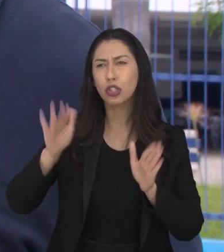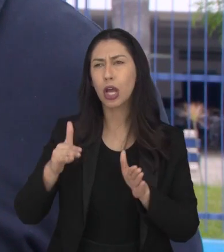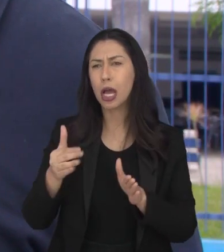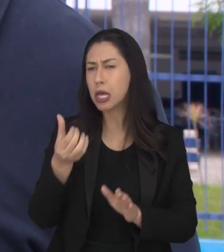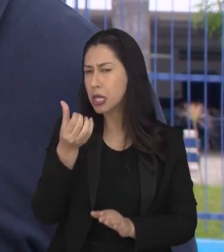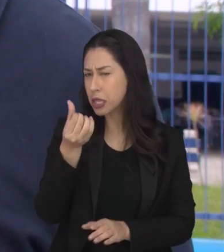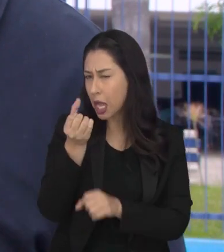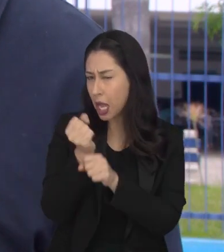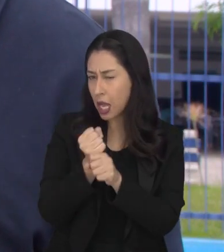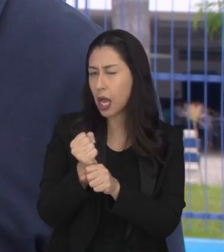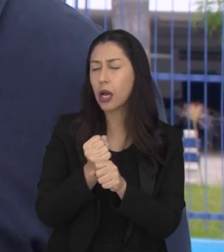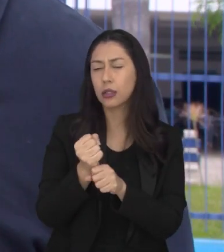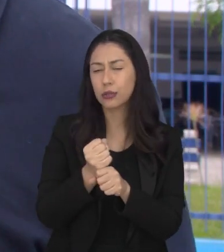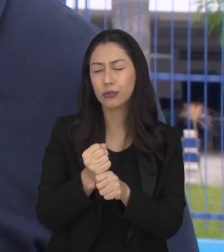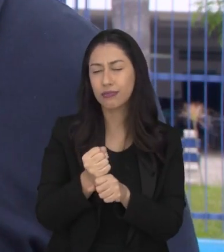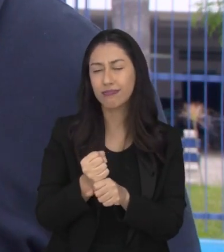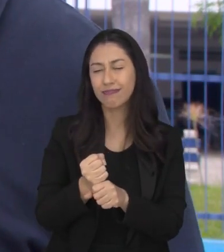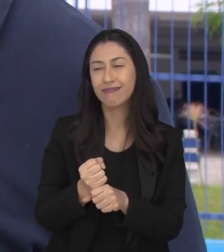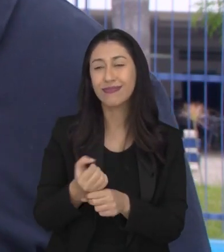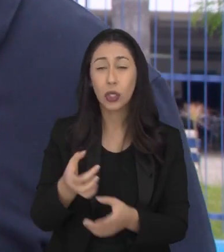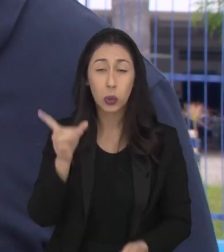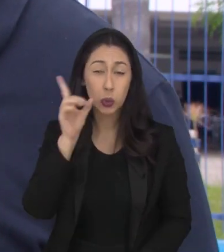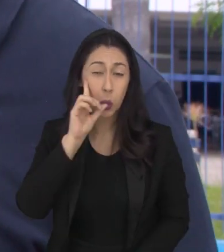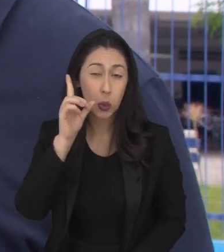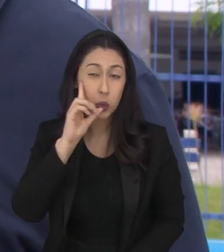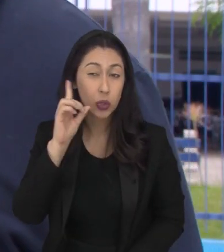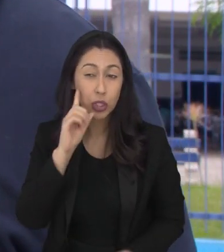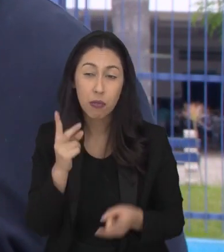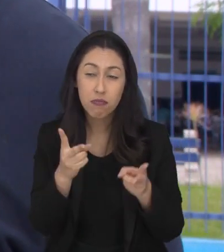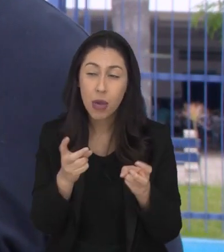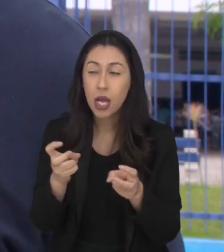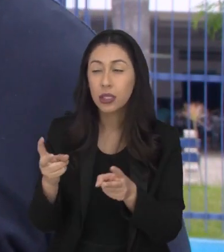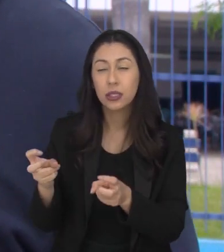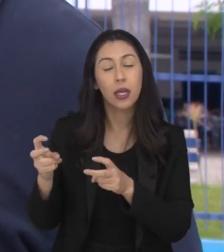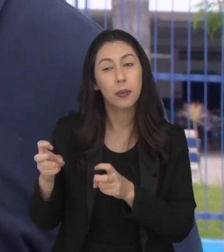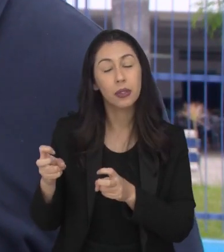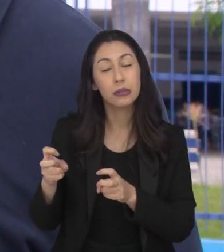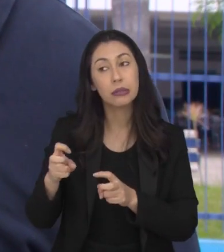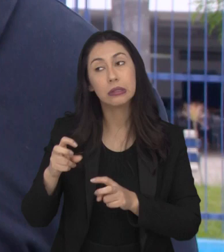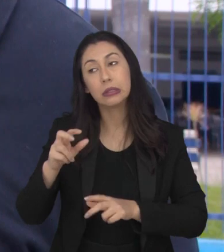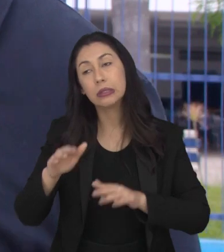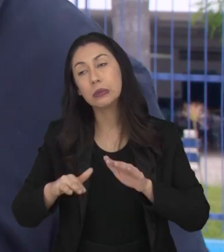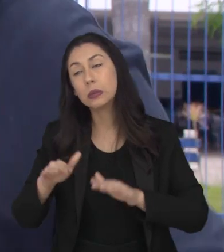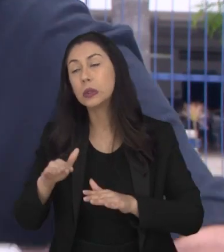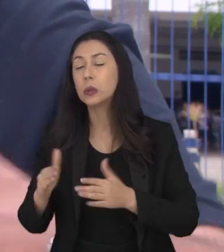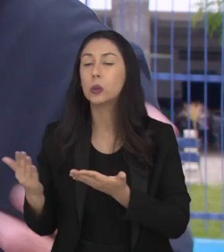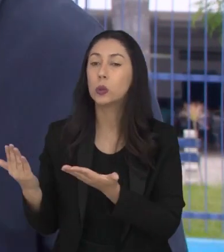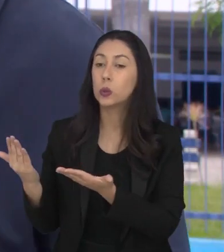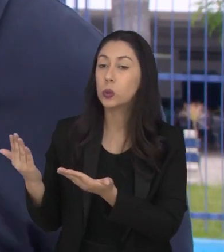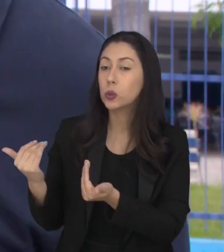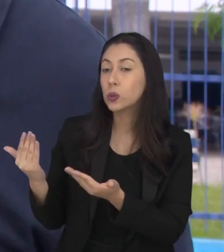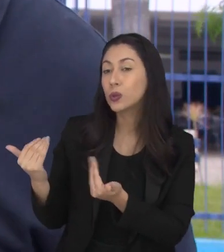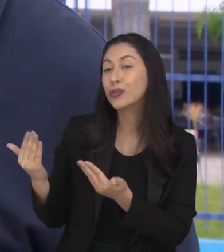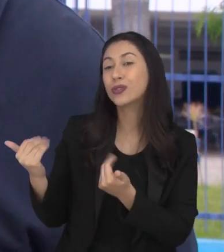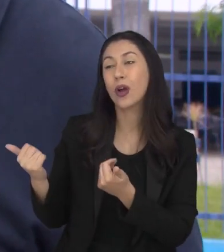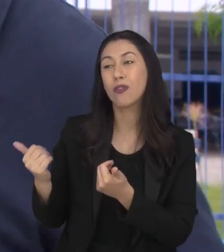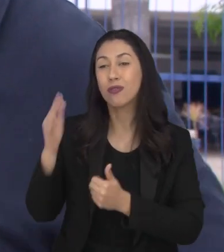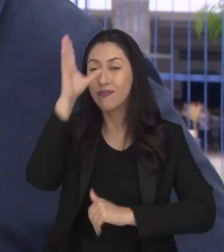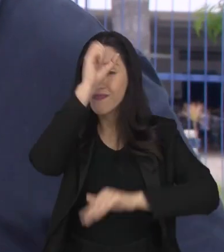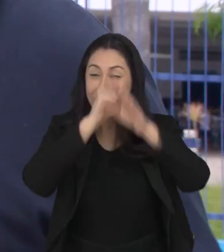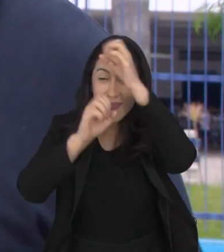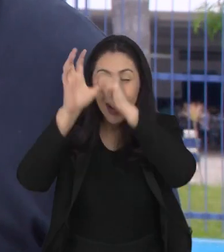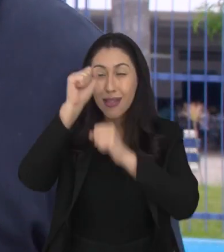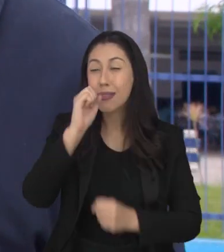anos. Então, uma realidade diária para mim. Então, eu vejo jovens que estão com atraso escolar,